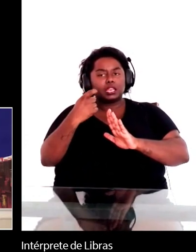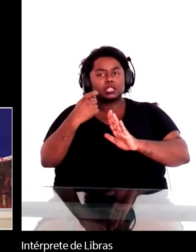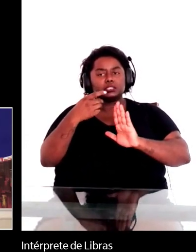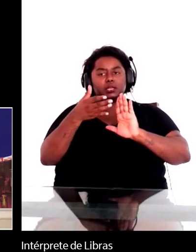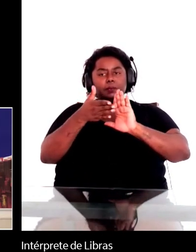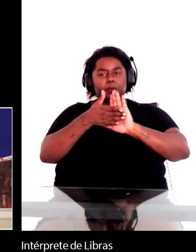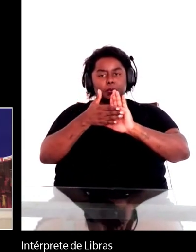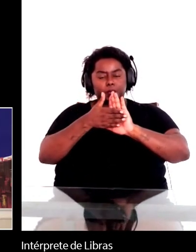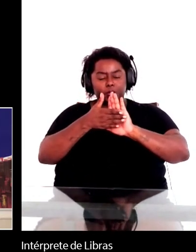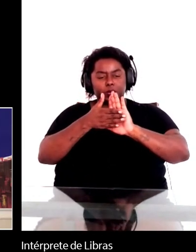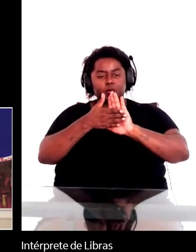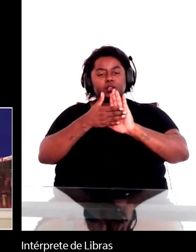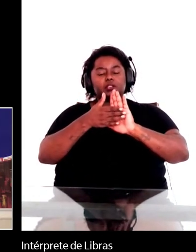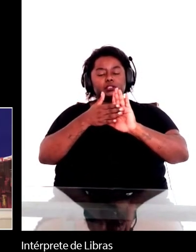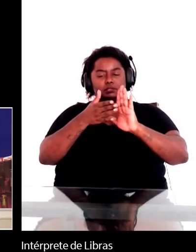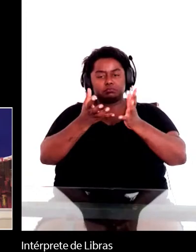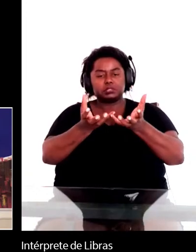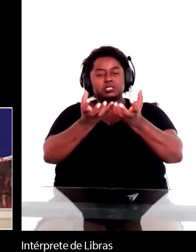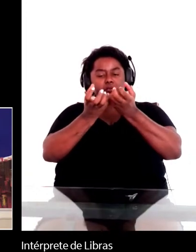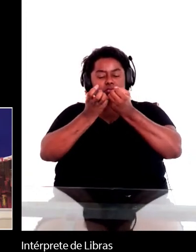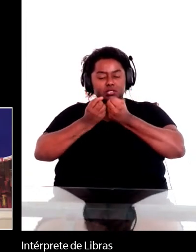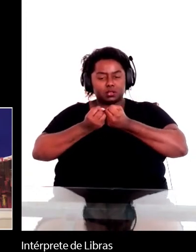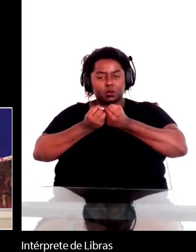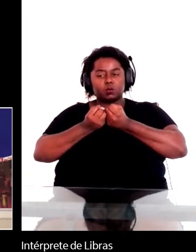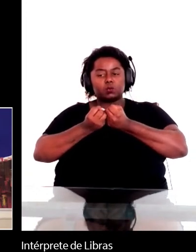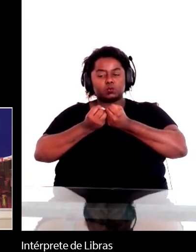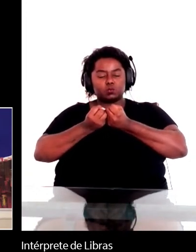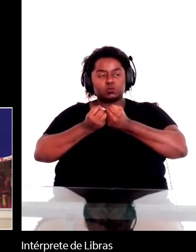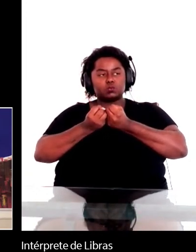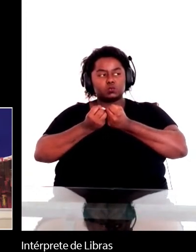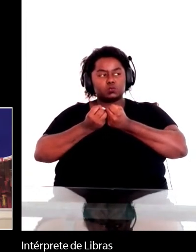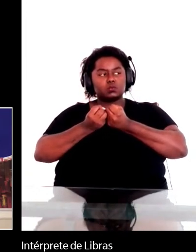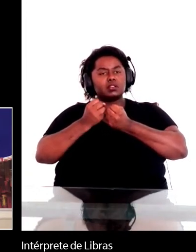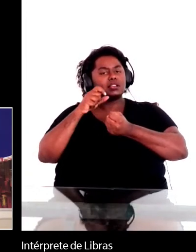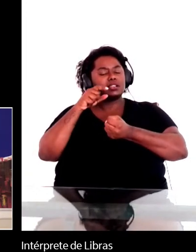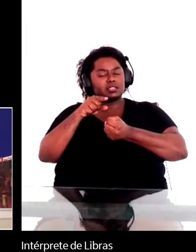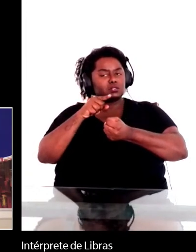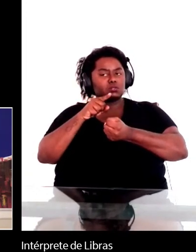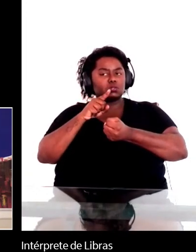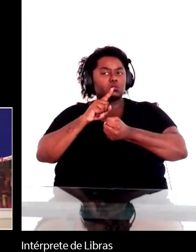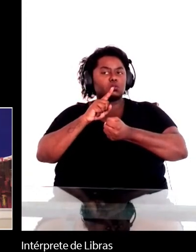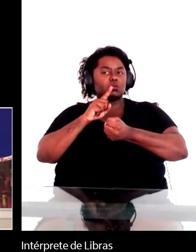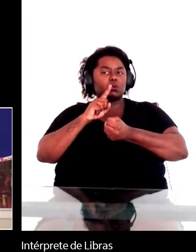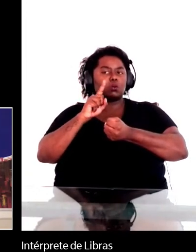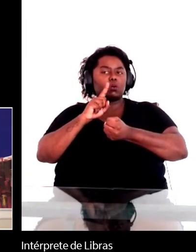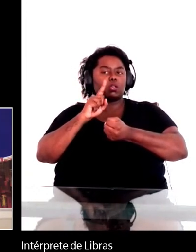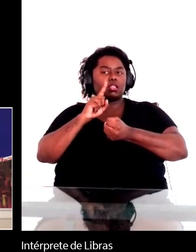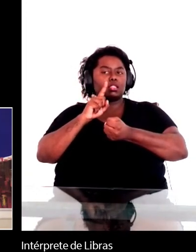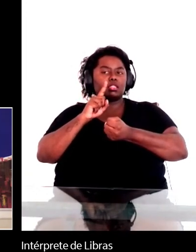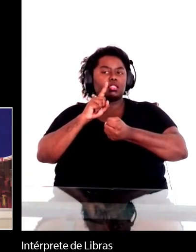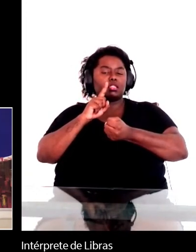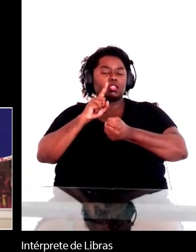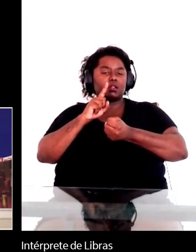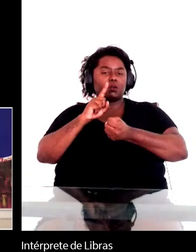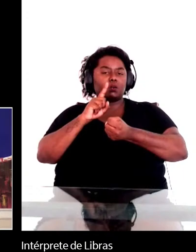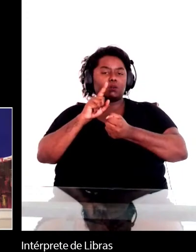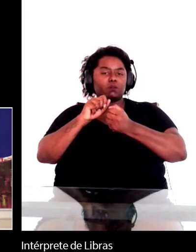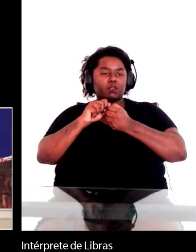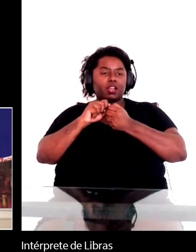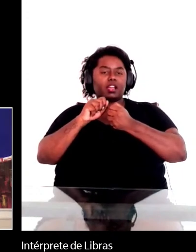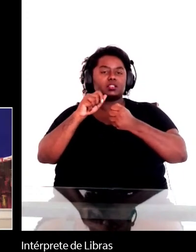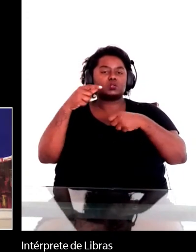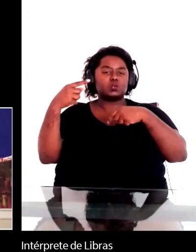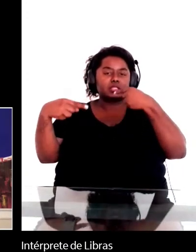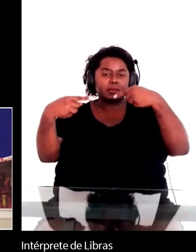certo tipo de recepção não torna demasiadamente homogêneo o debate nacional e internacional